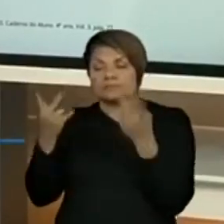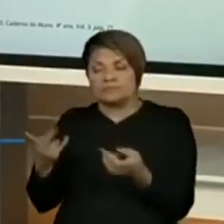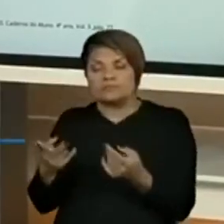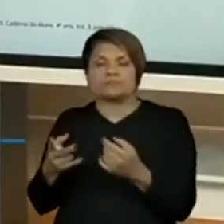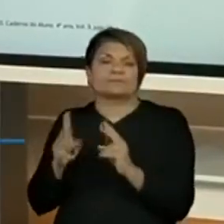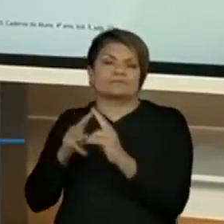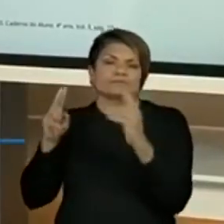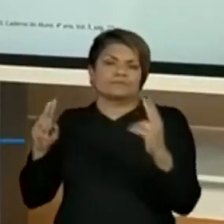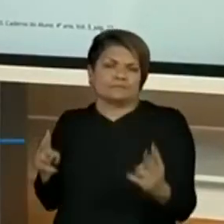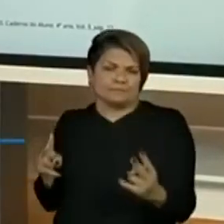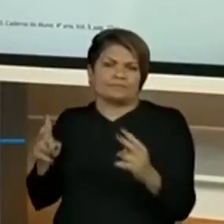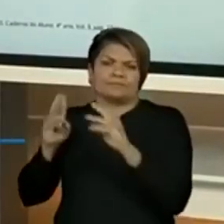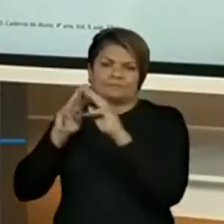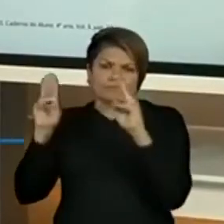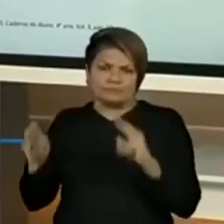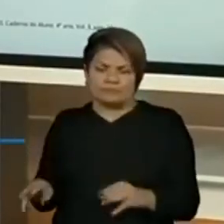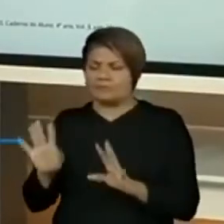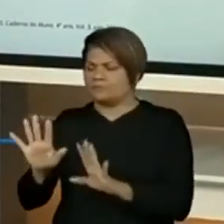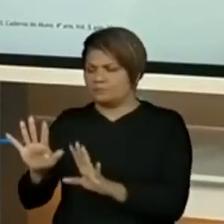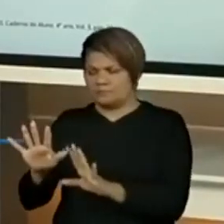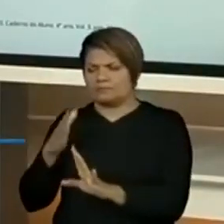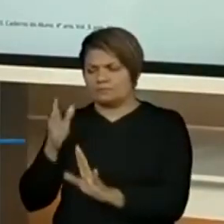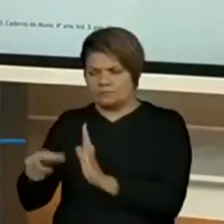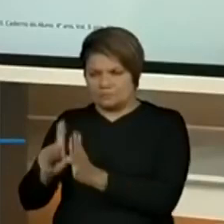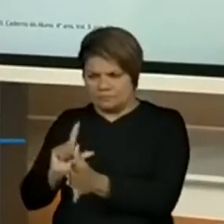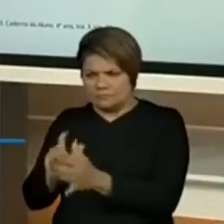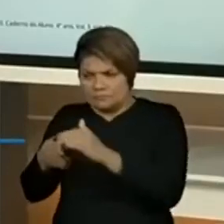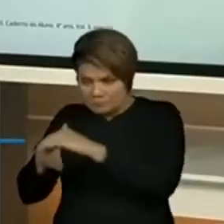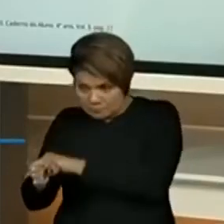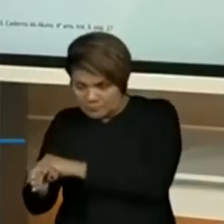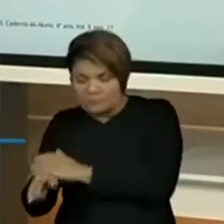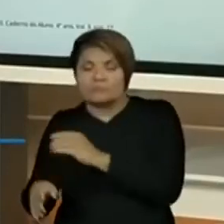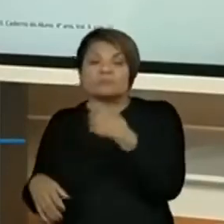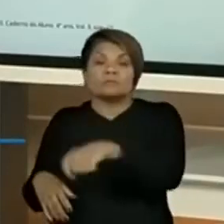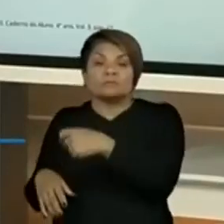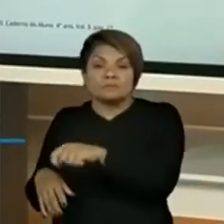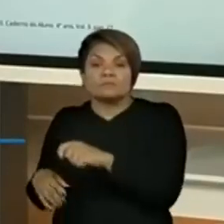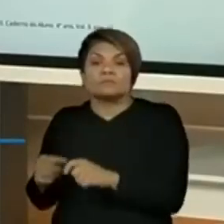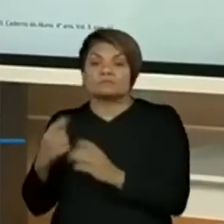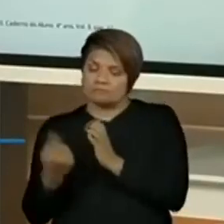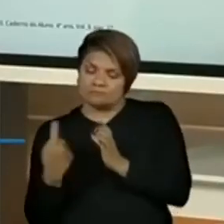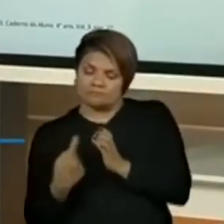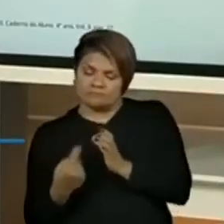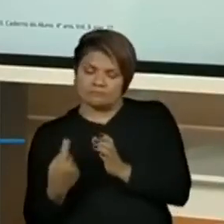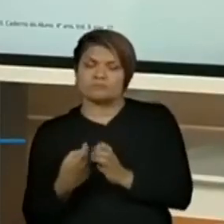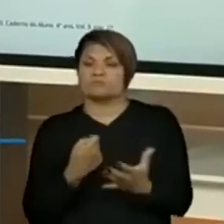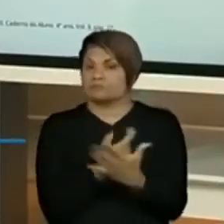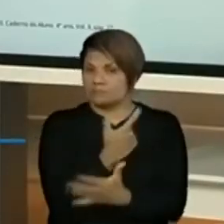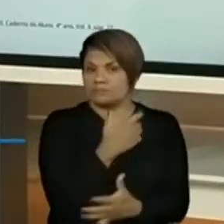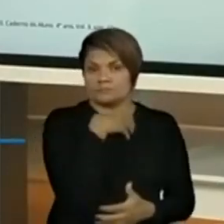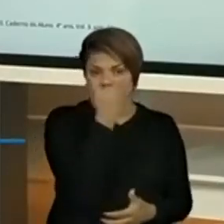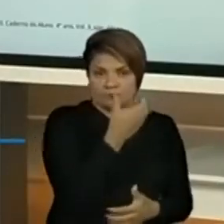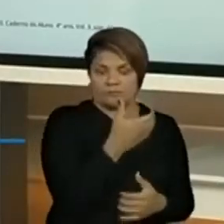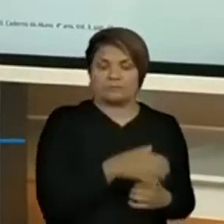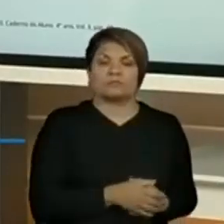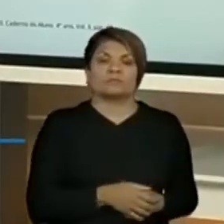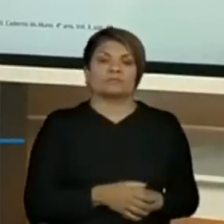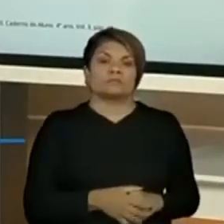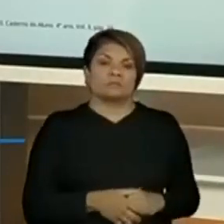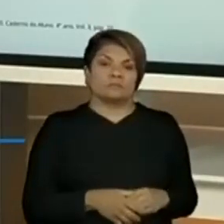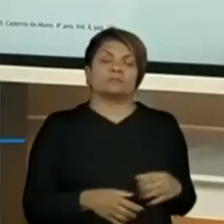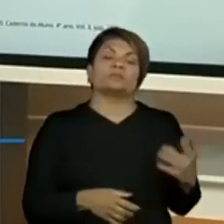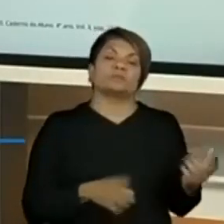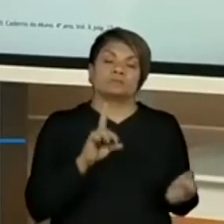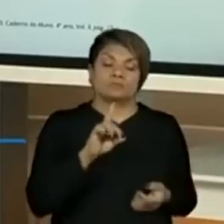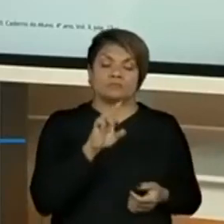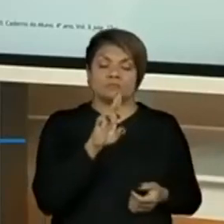vitamina antes da visita virtual ao museu, certo? E aí ele pagou R$,00 na dúzia de banana na